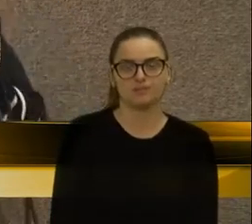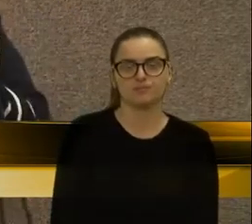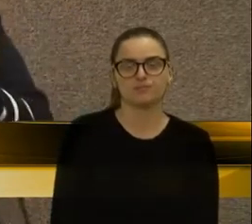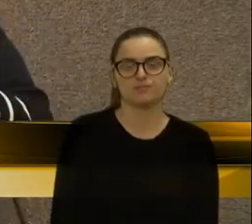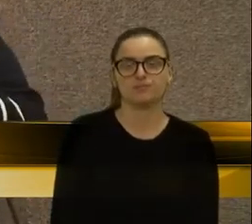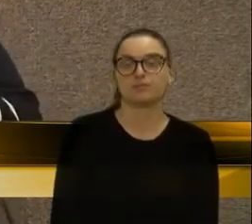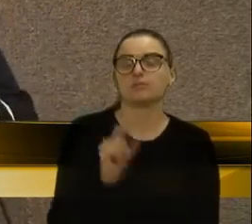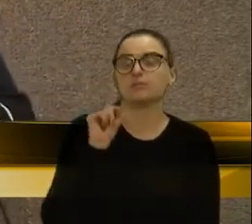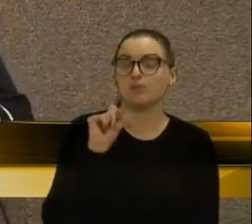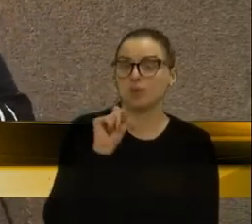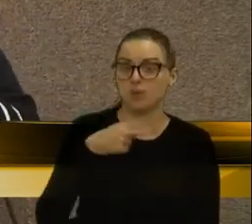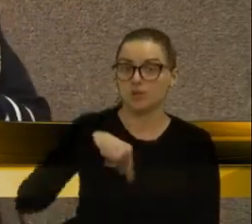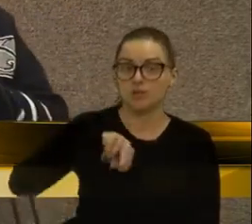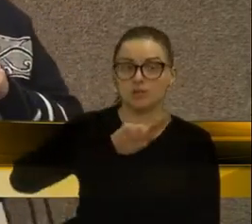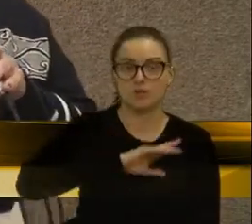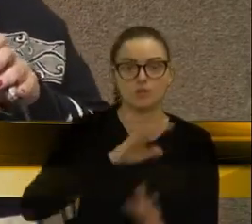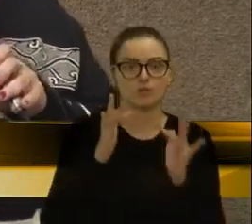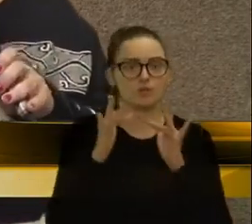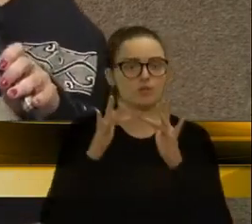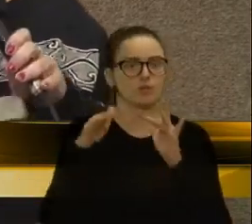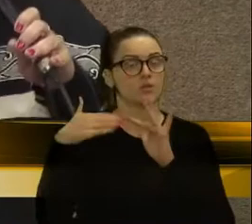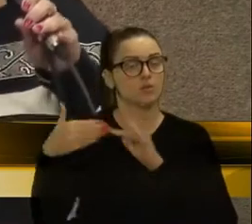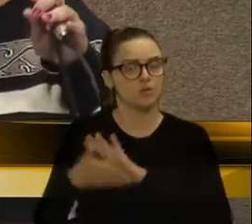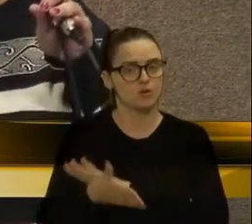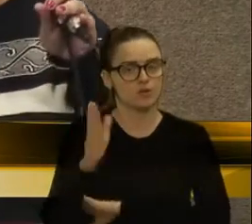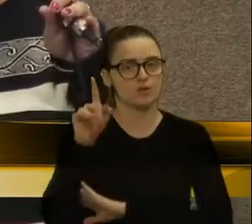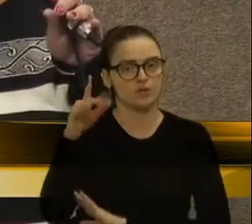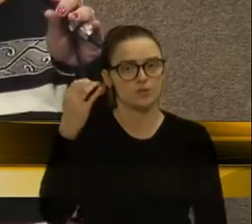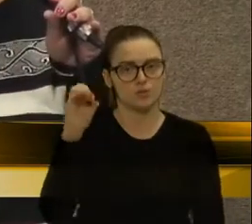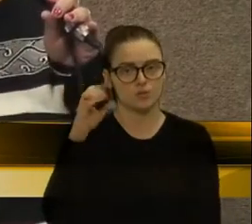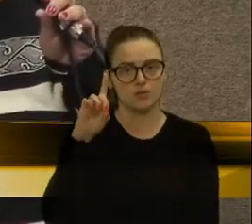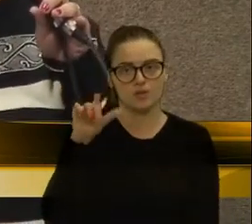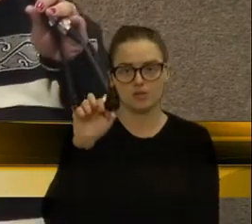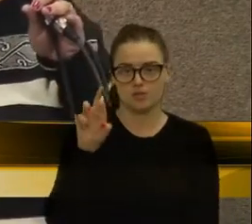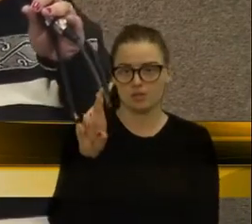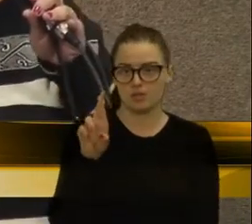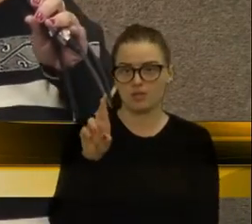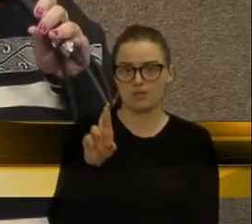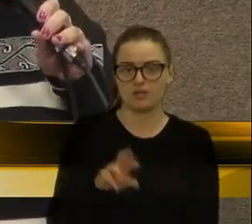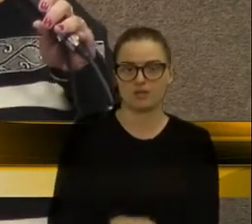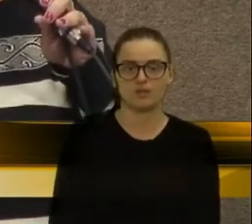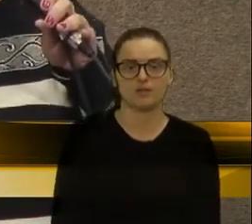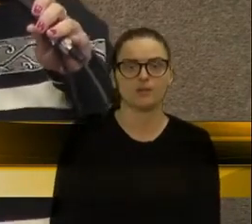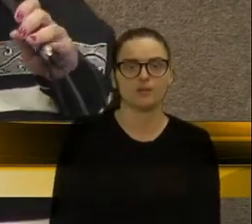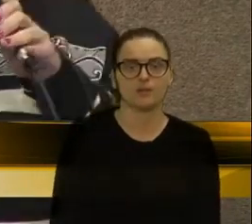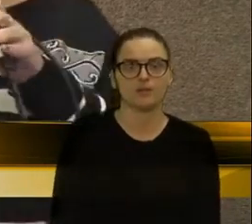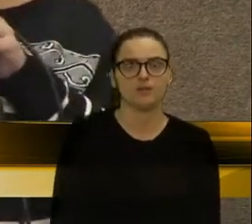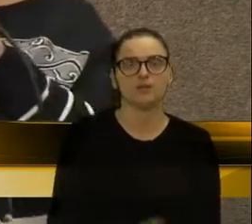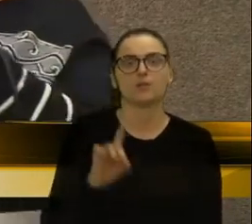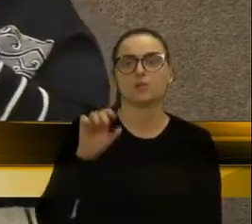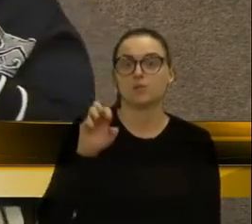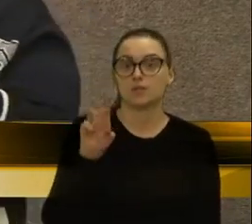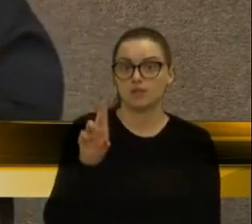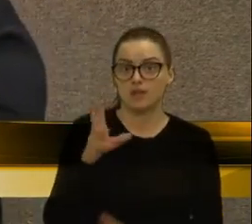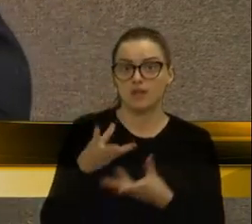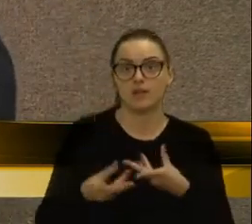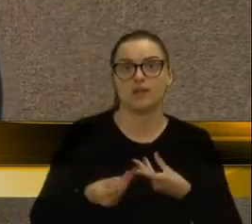nós ouvimos quando estivemos em Porto Alegre, lá no Dyer? Que o Dyer estaria dando